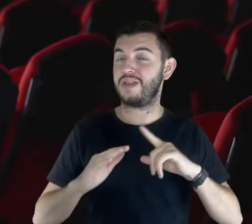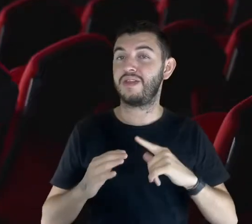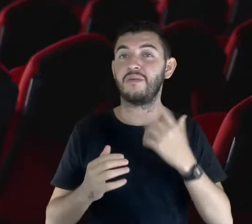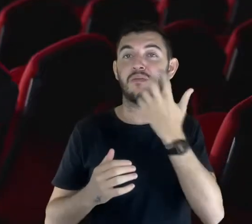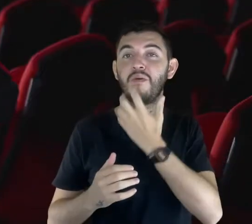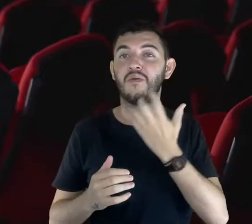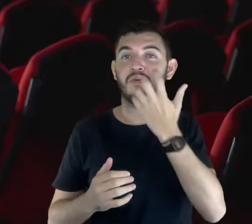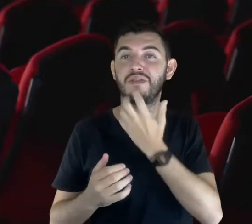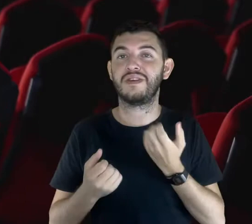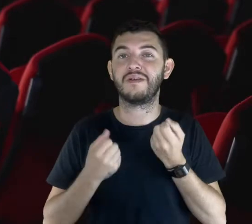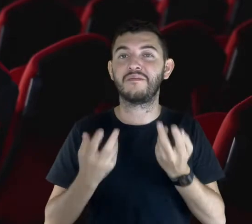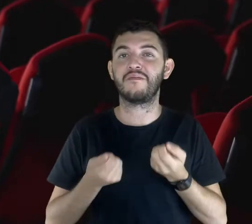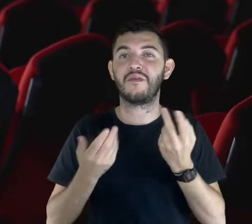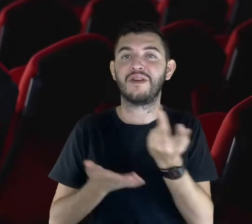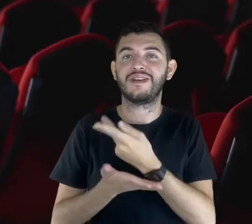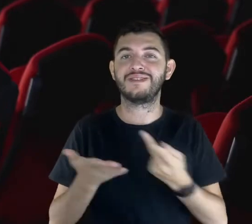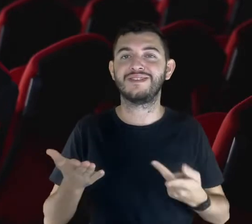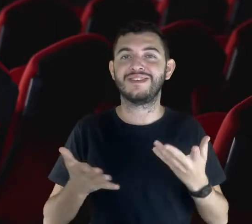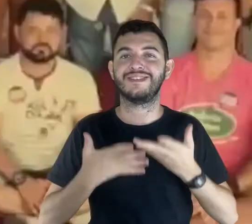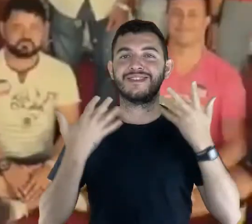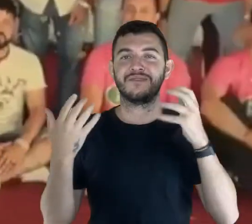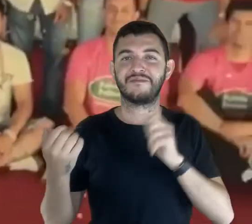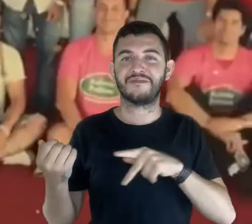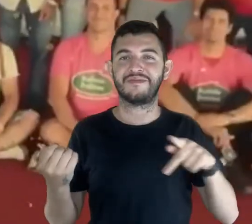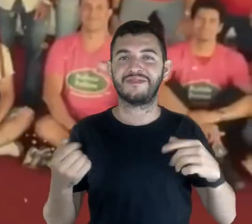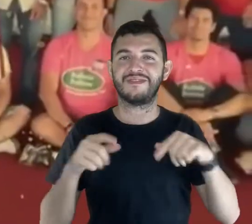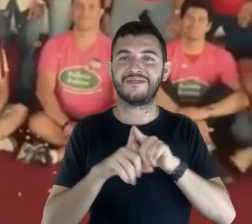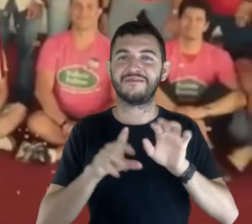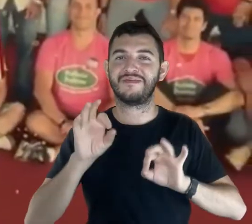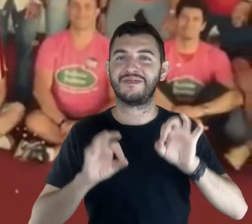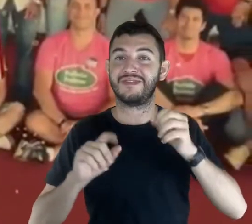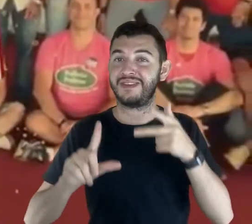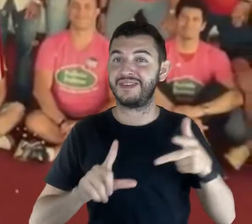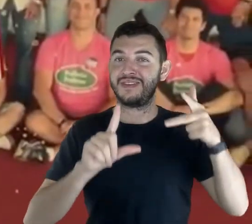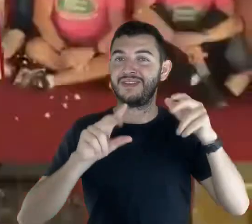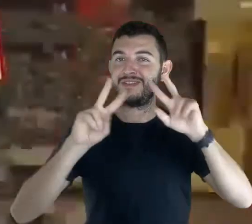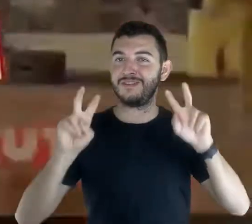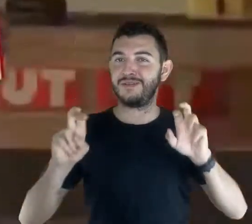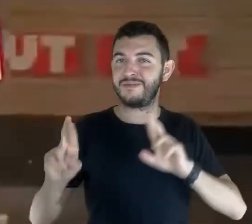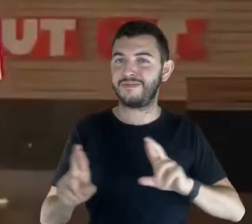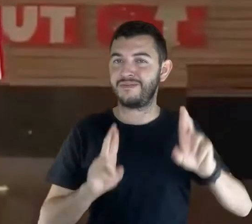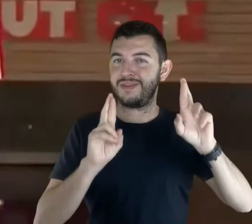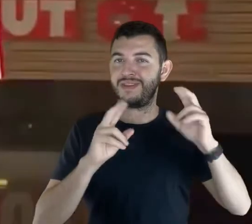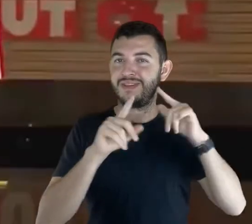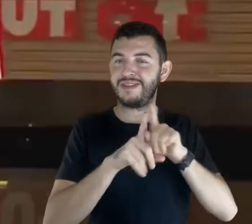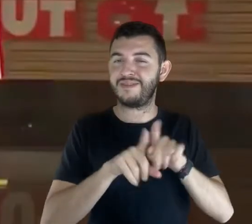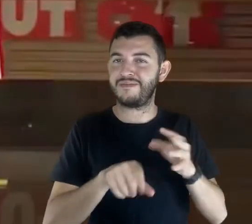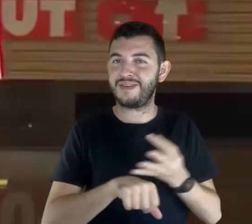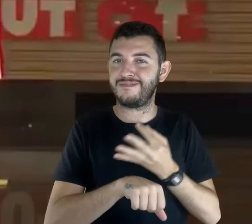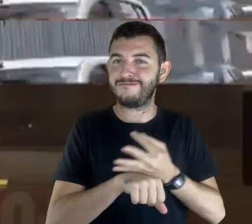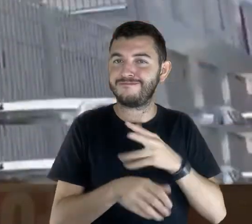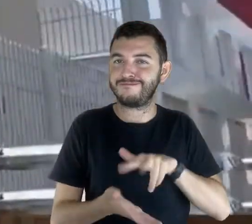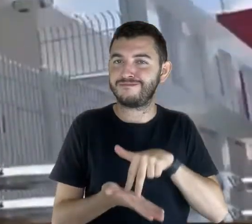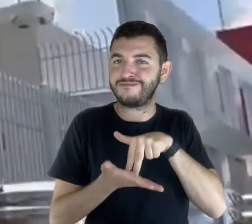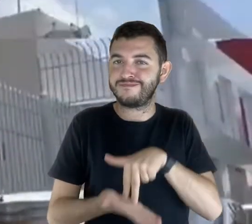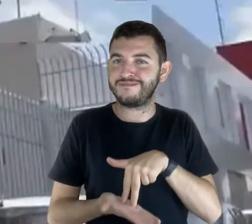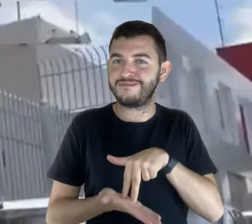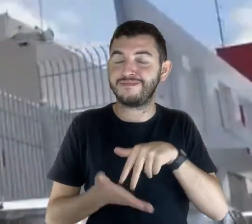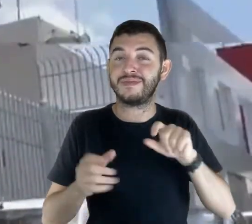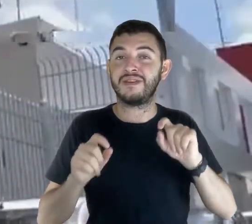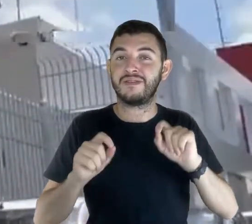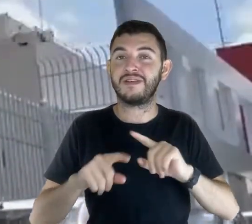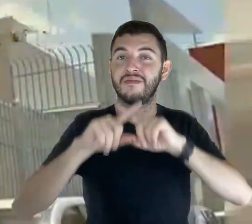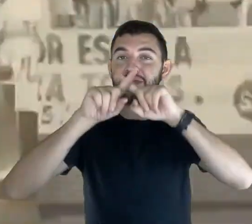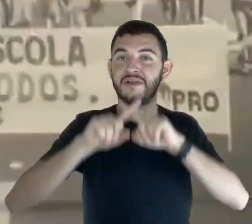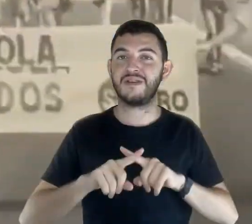levando música, poesia e alegria para os professores. Depois nós fizemos uma live, Esperançar e Resistir,